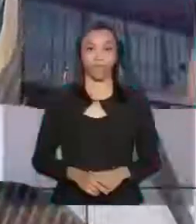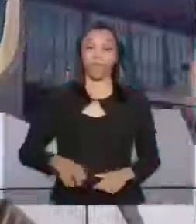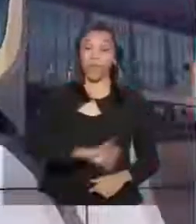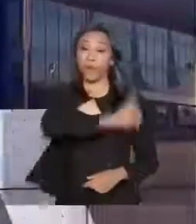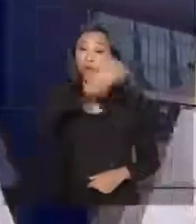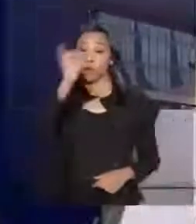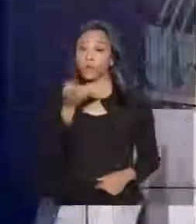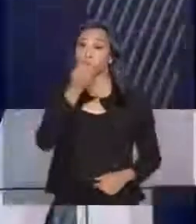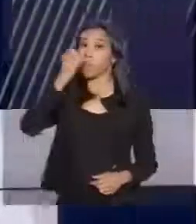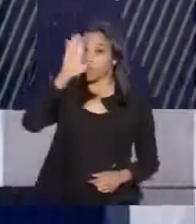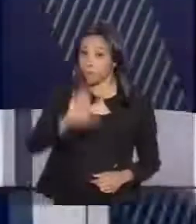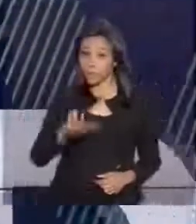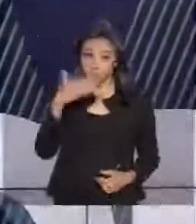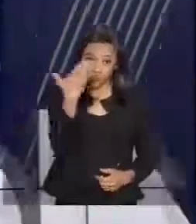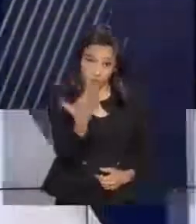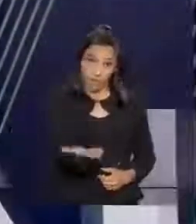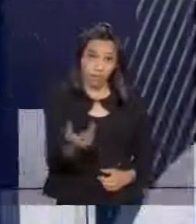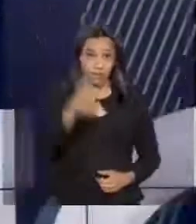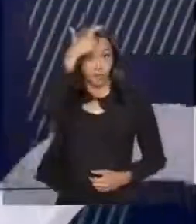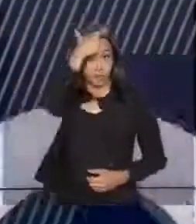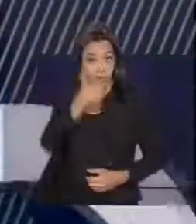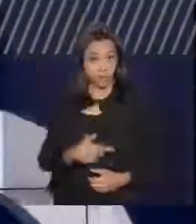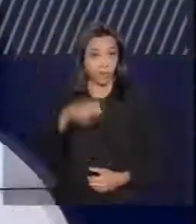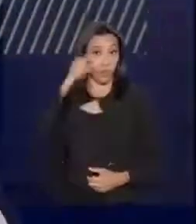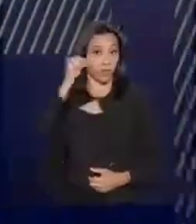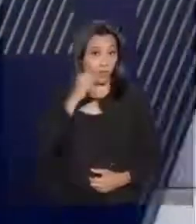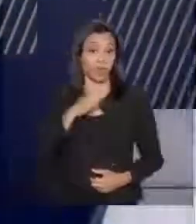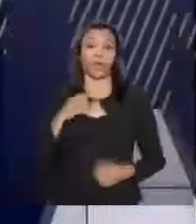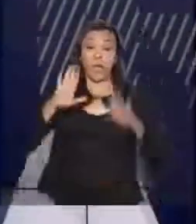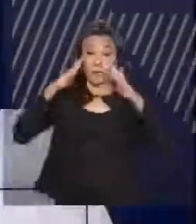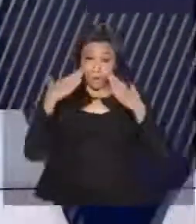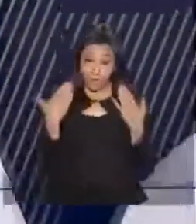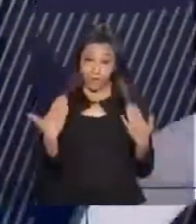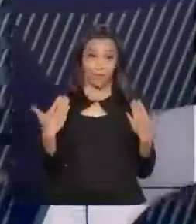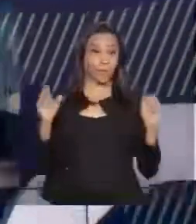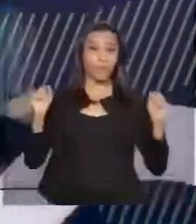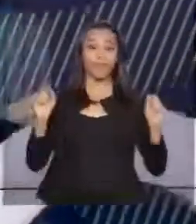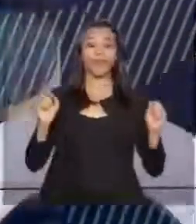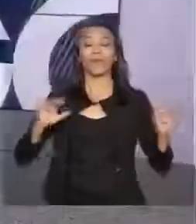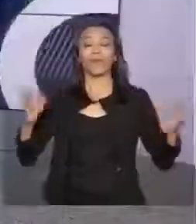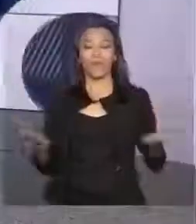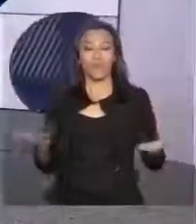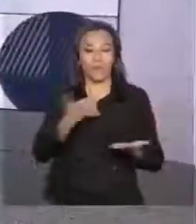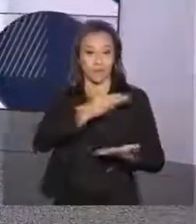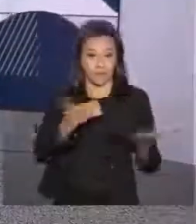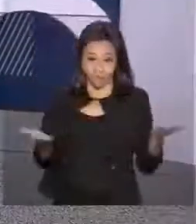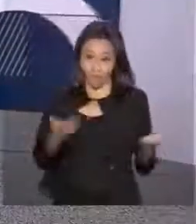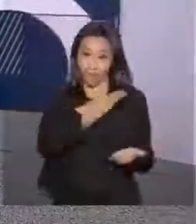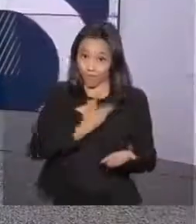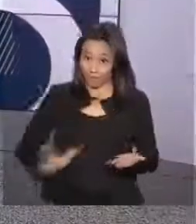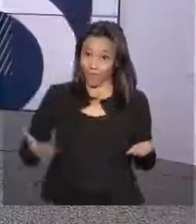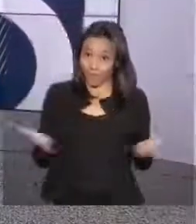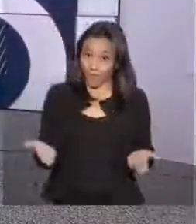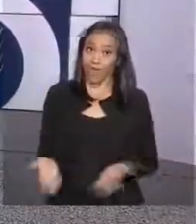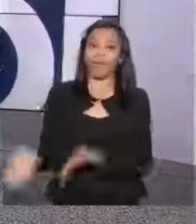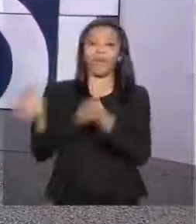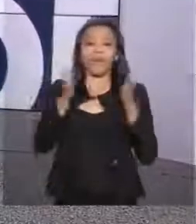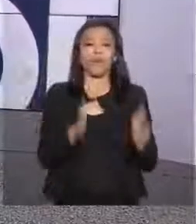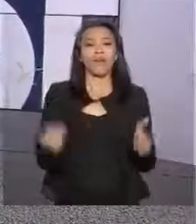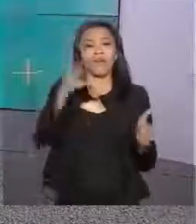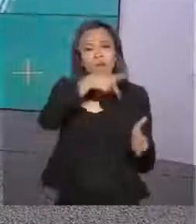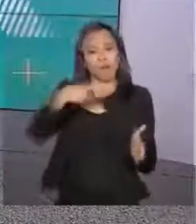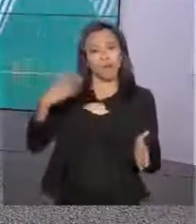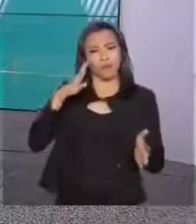Olá, boa tarde para você. Eu sou Mara Kenupi e está no ar o governo agora. O presidente Jair Bolsonaro